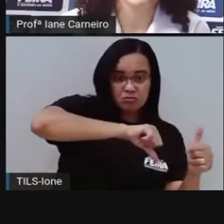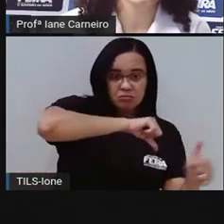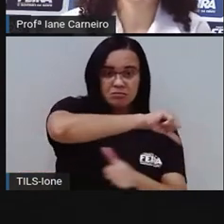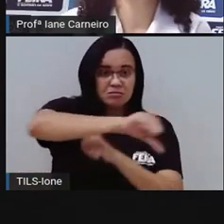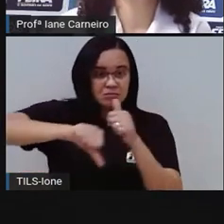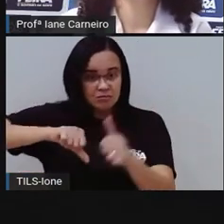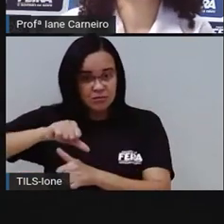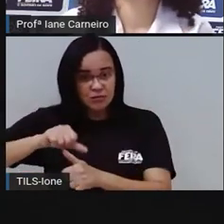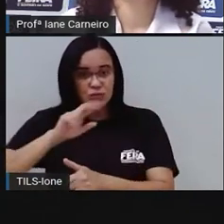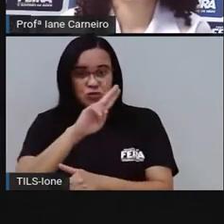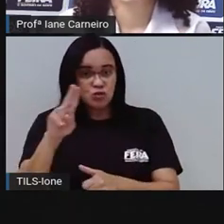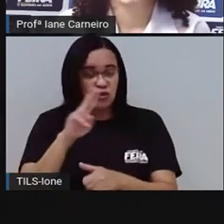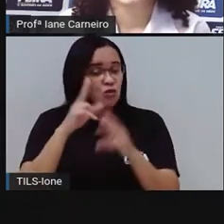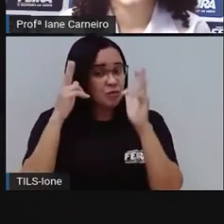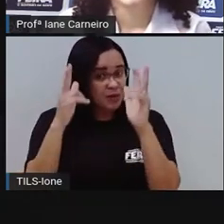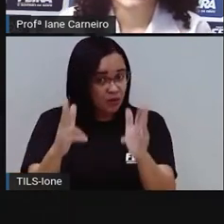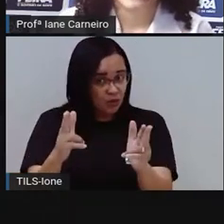esse?